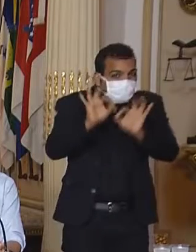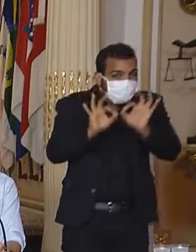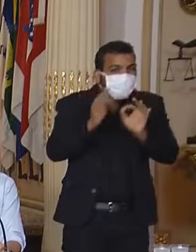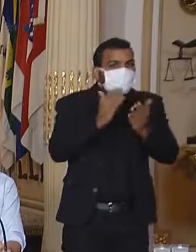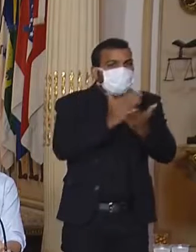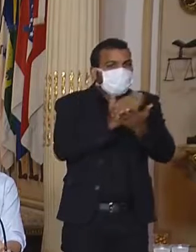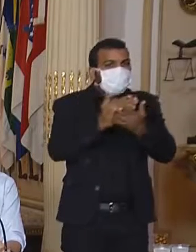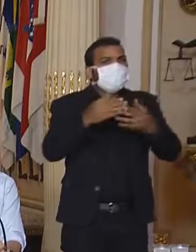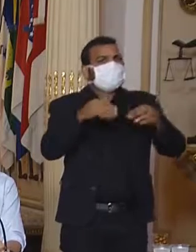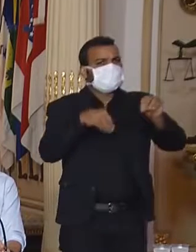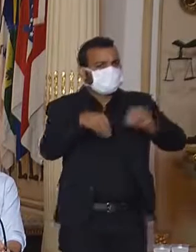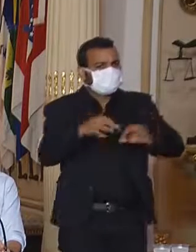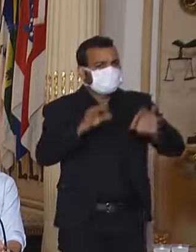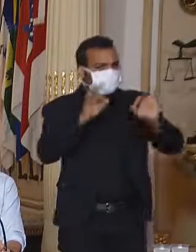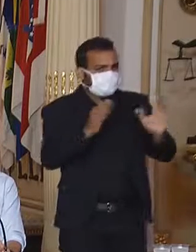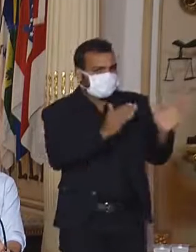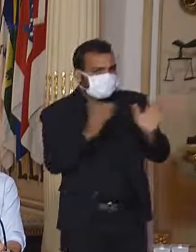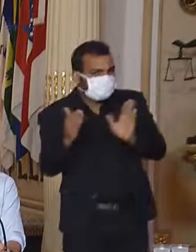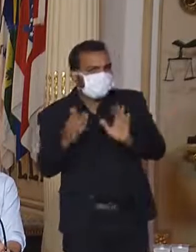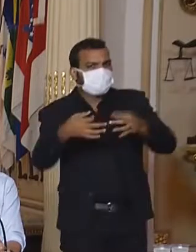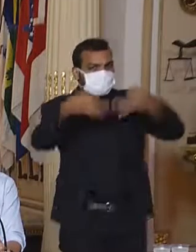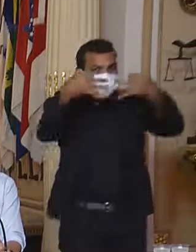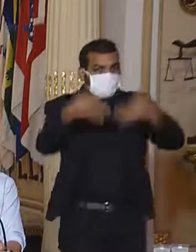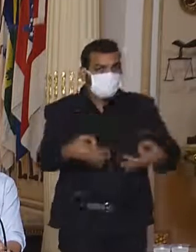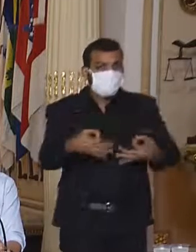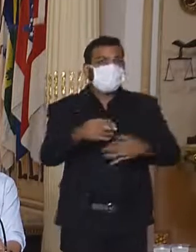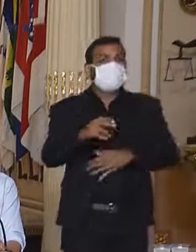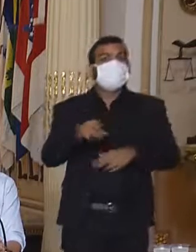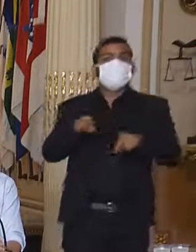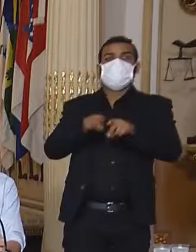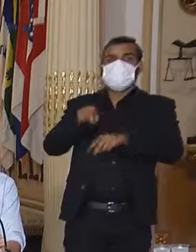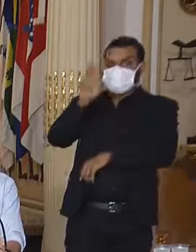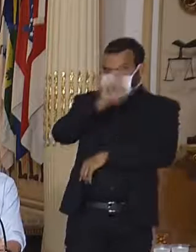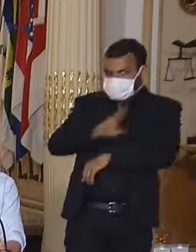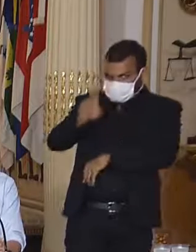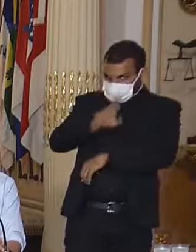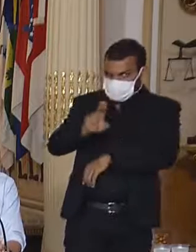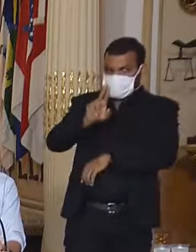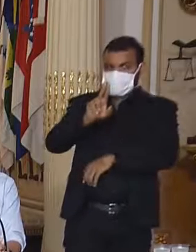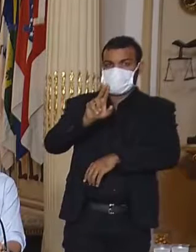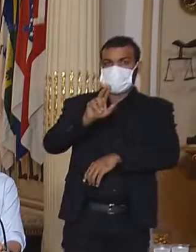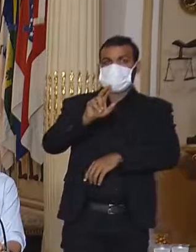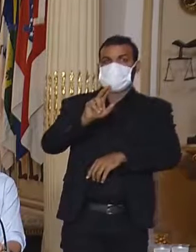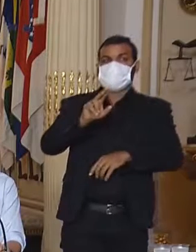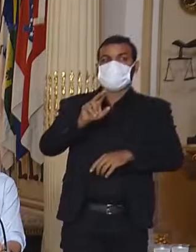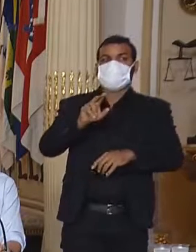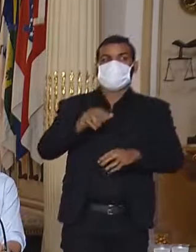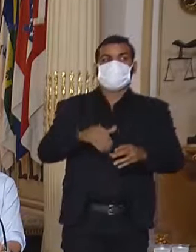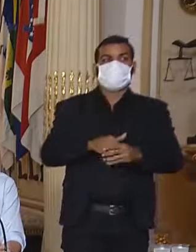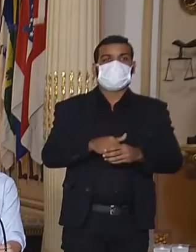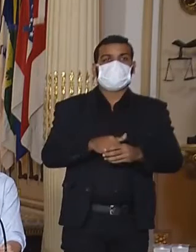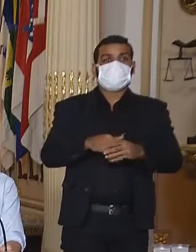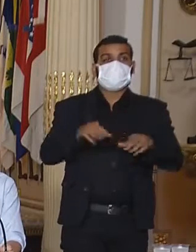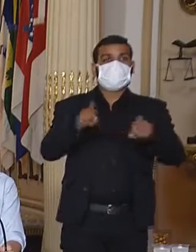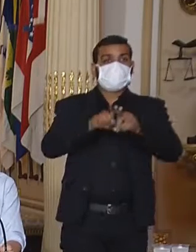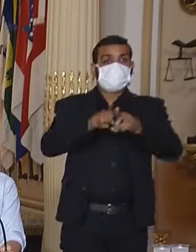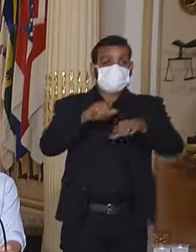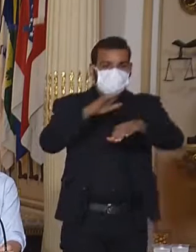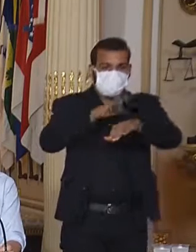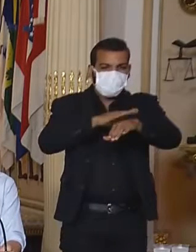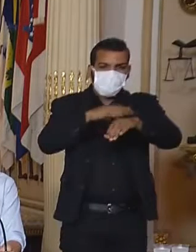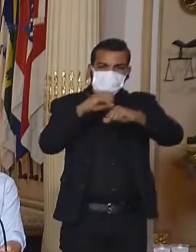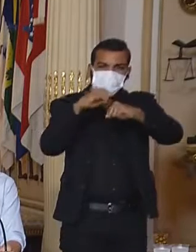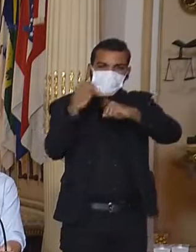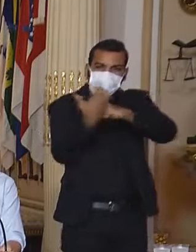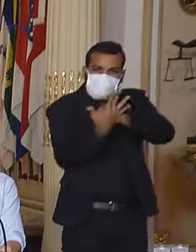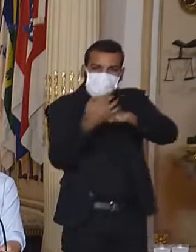processuais, legais, usuais e fora dos tempos de pandemia,